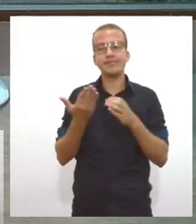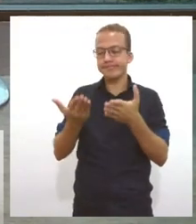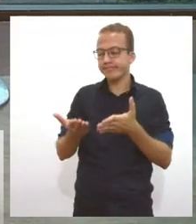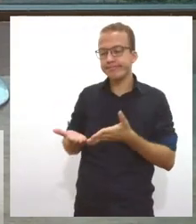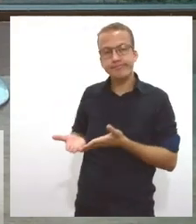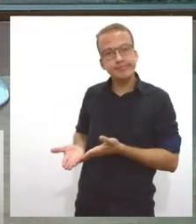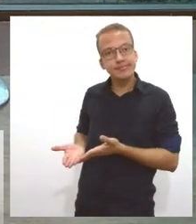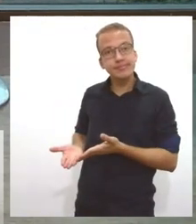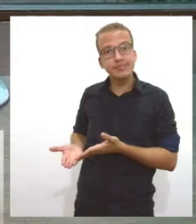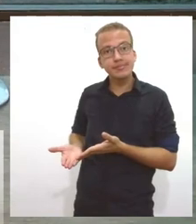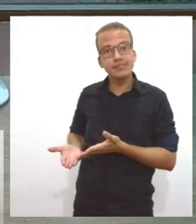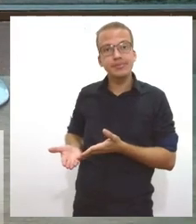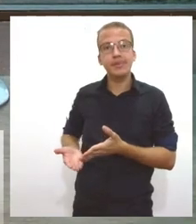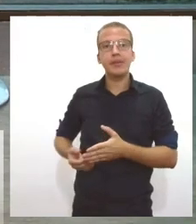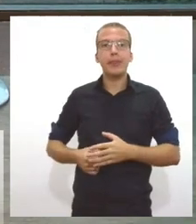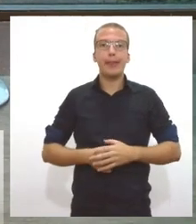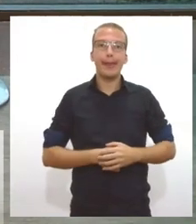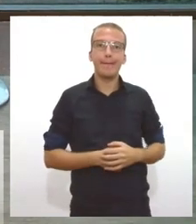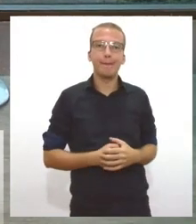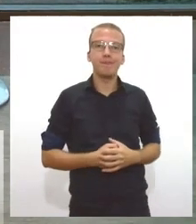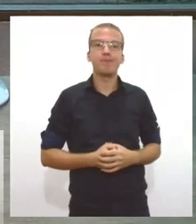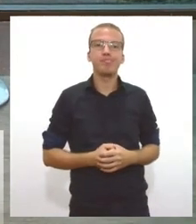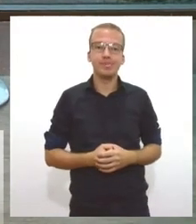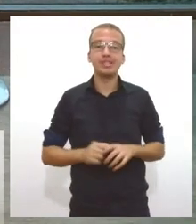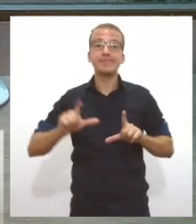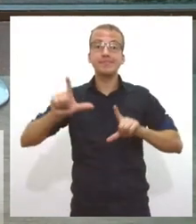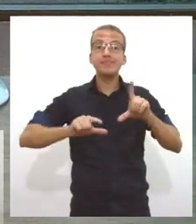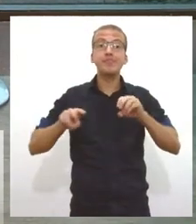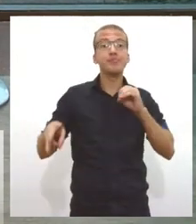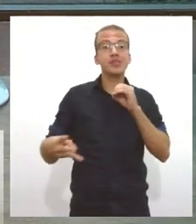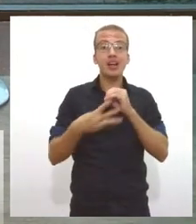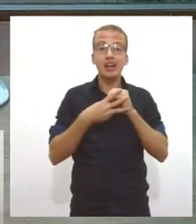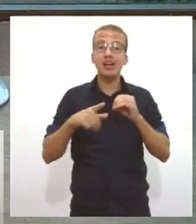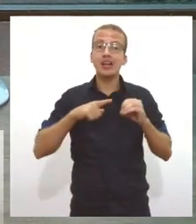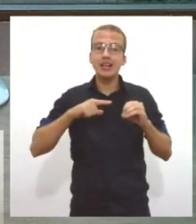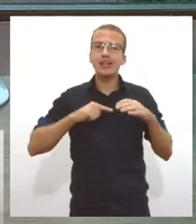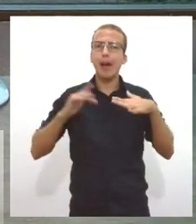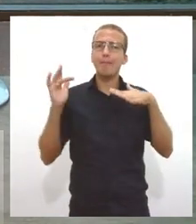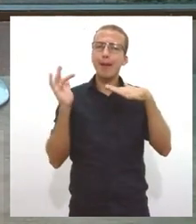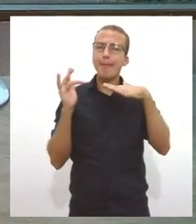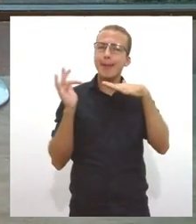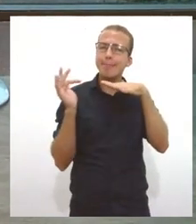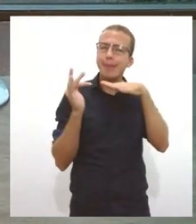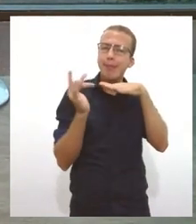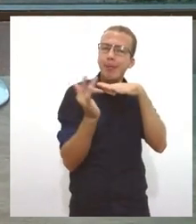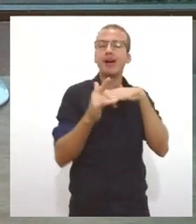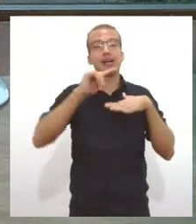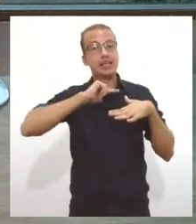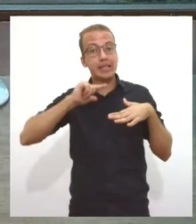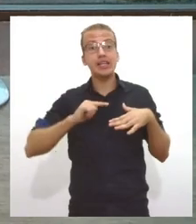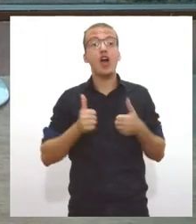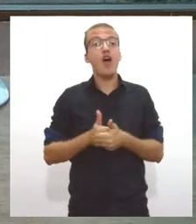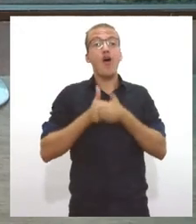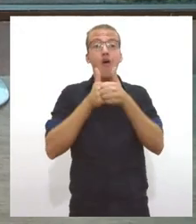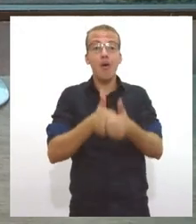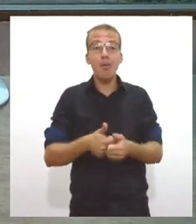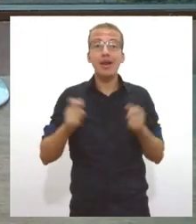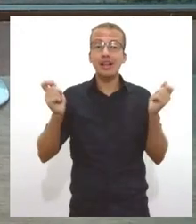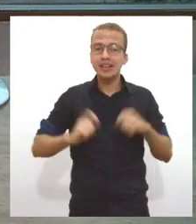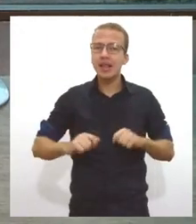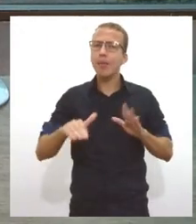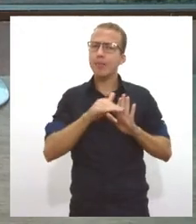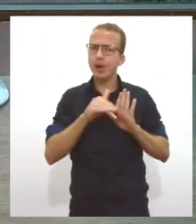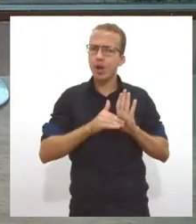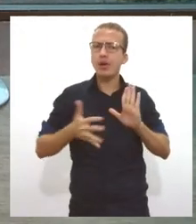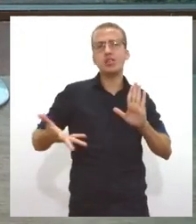e no twitter a tv a lese está em todos os canais é só acompanhar tem programação de qualidade